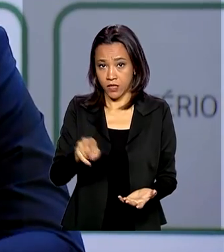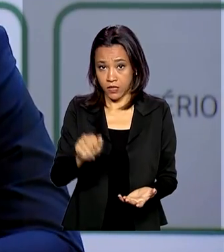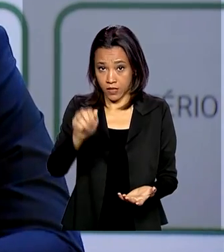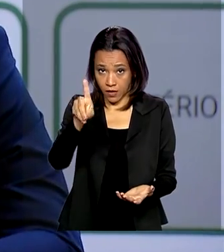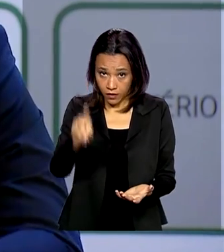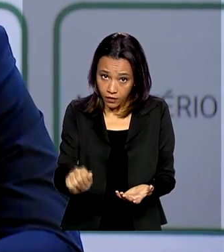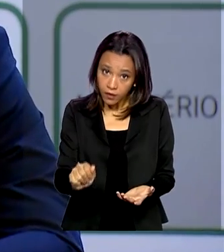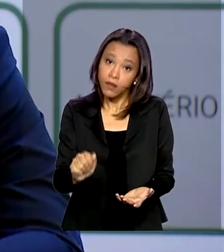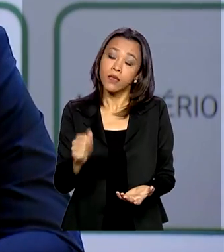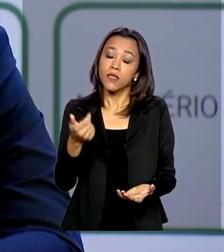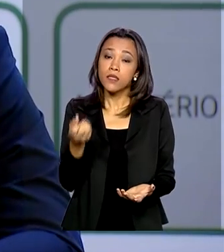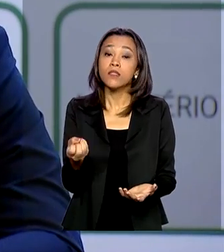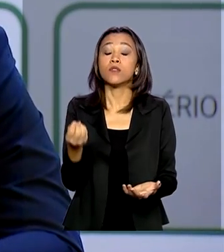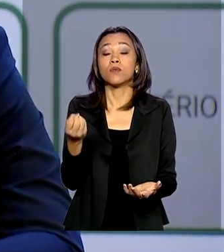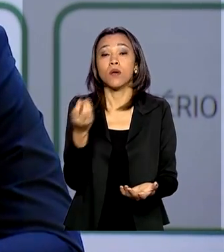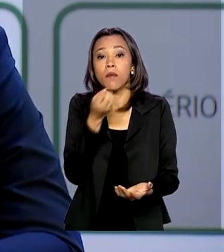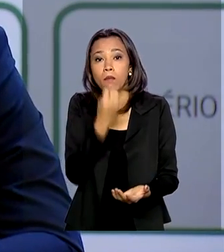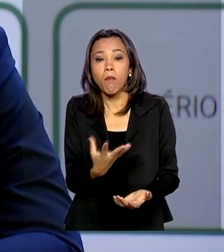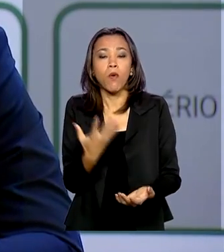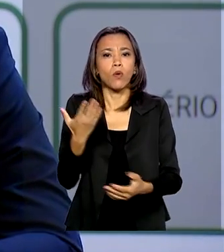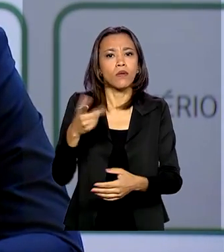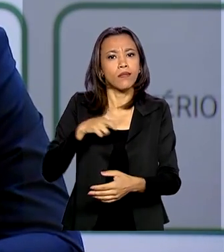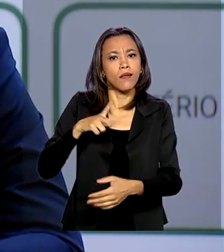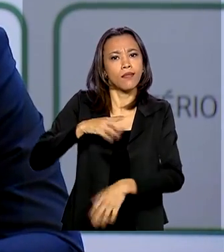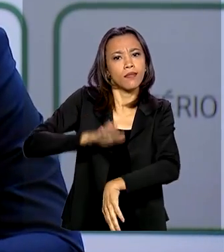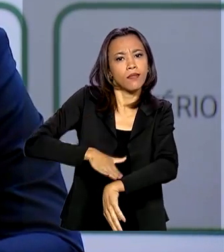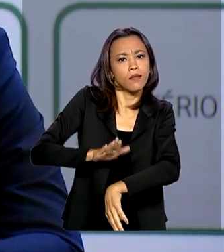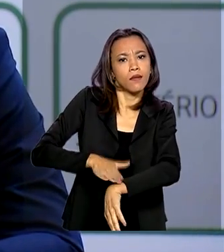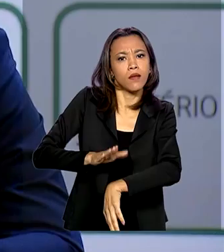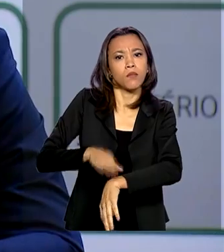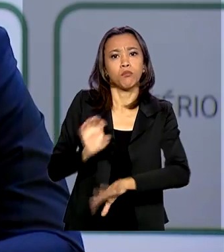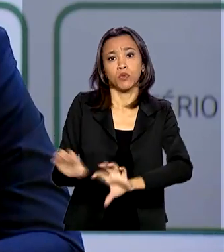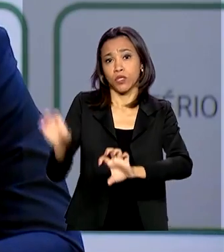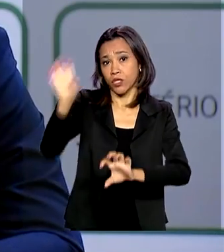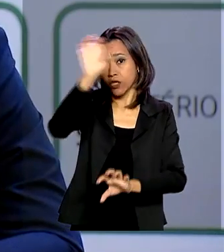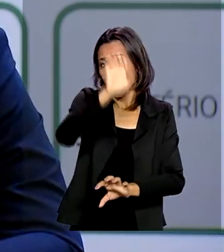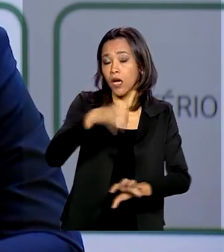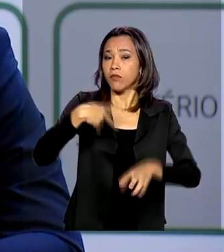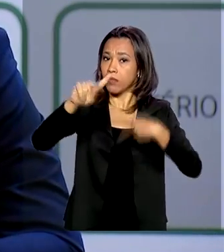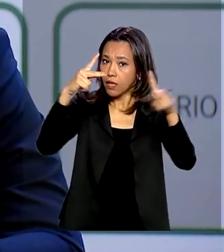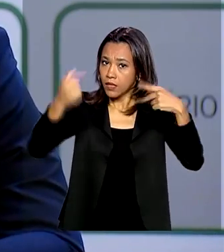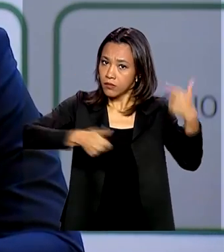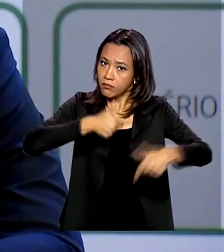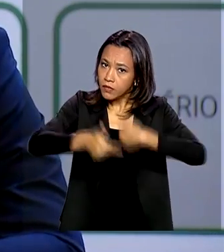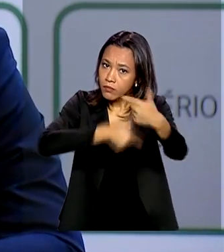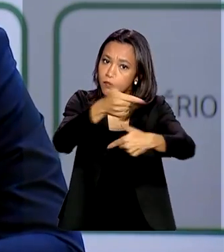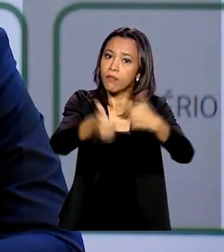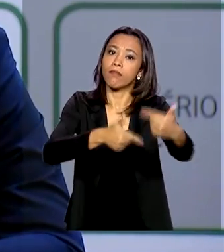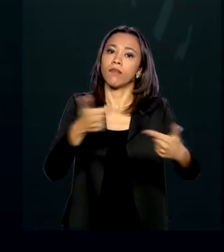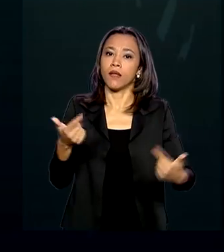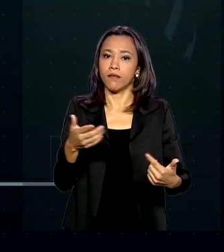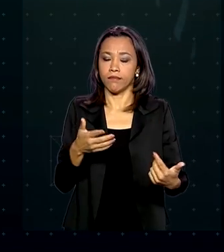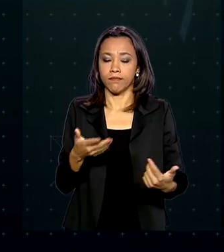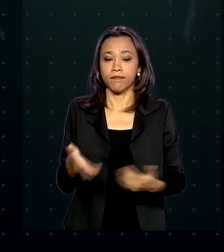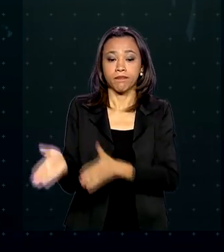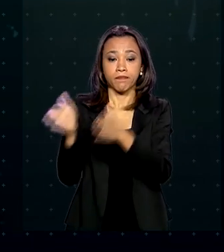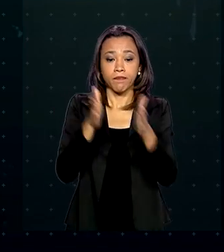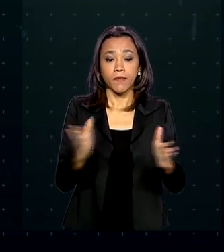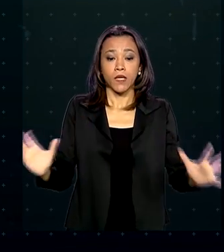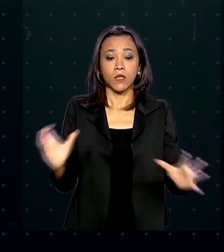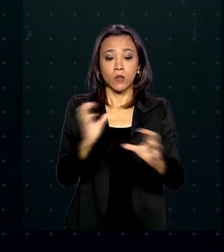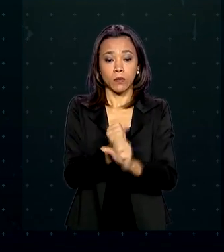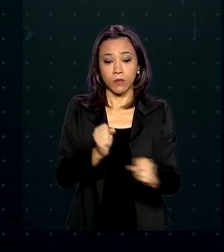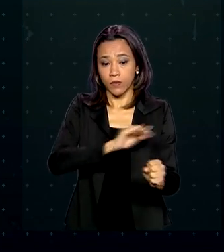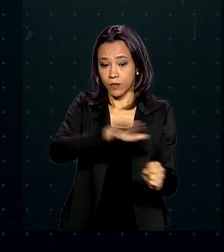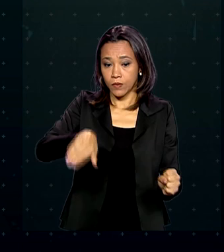poupa tempo para o estado para fazer as ações que são mais importantes da vigilância. Do total de